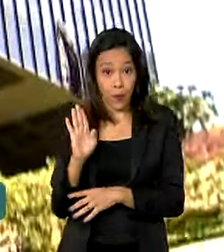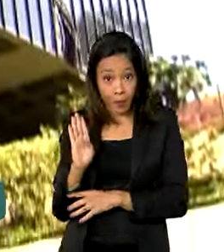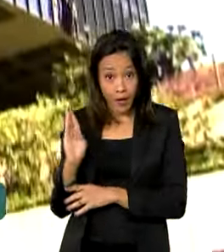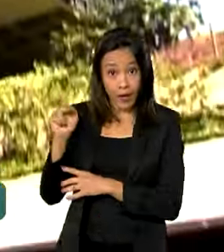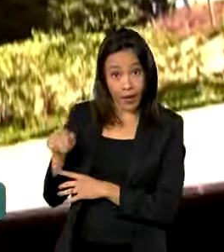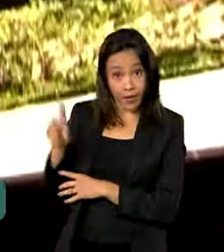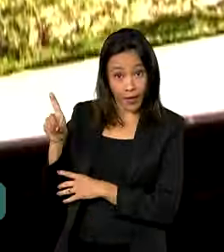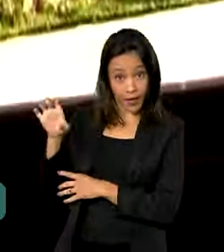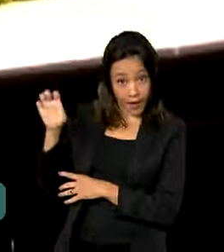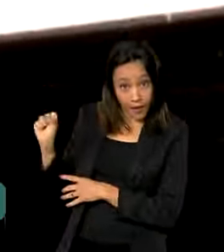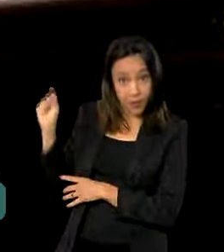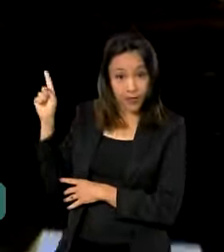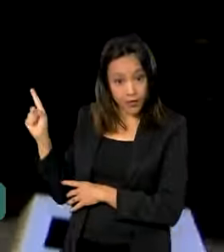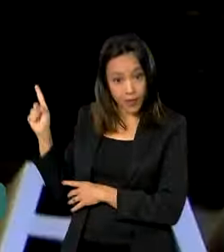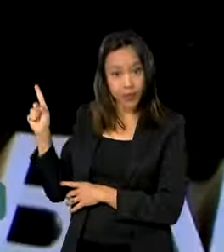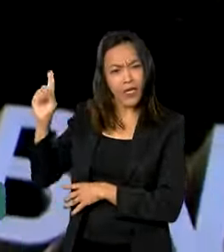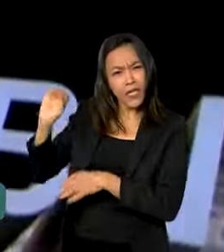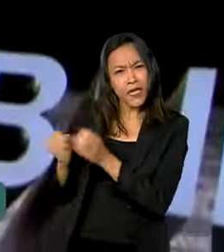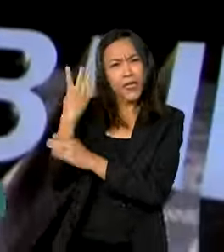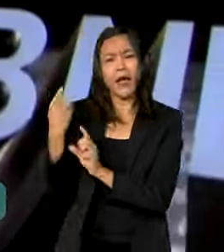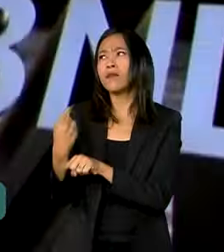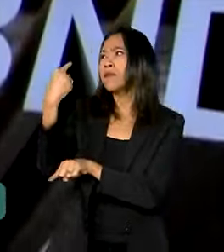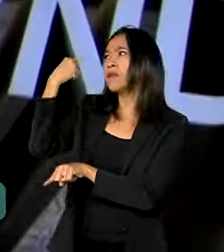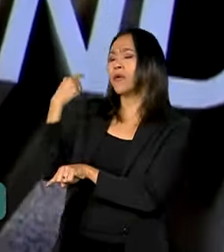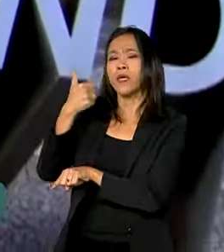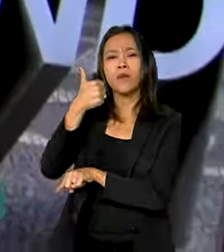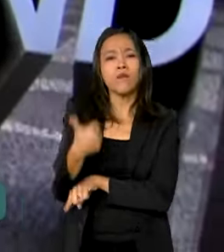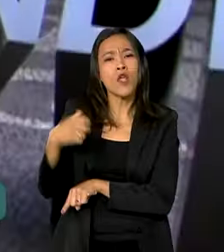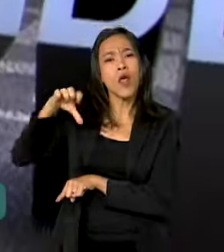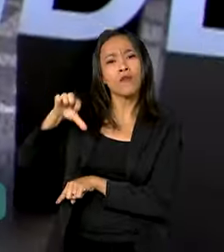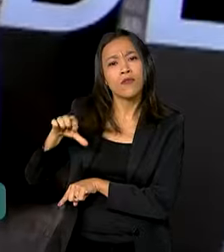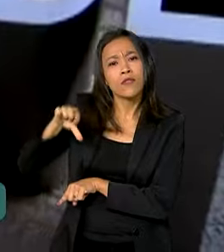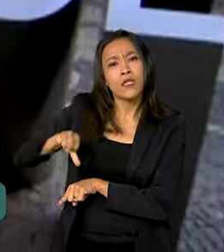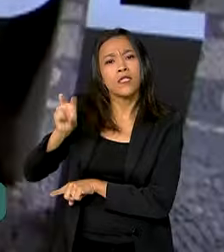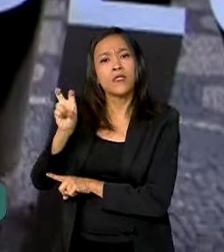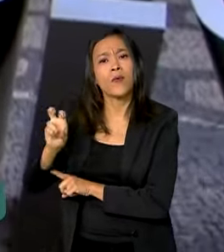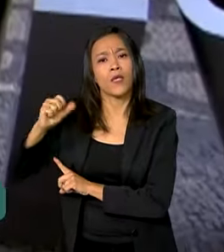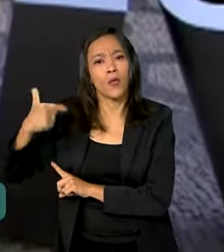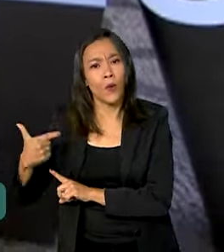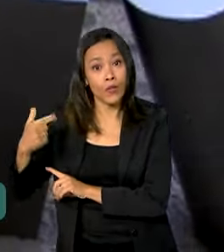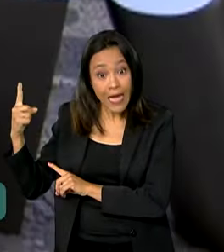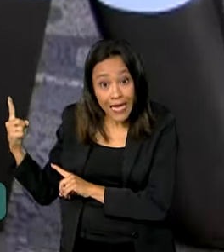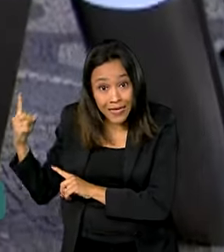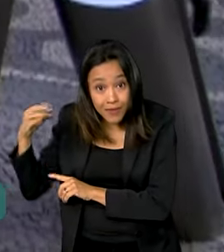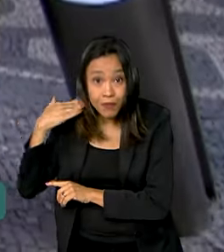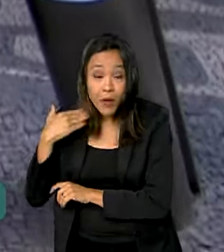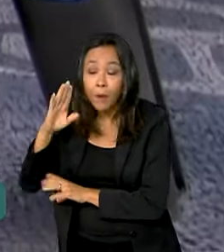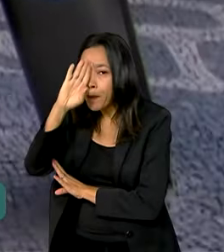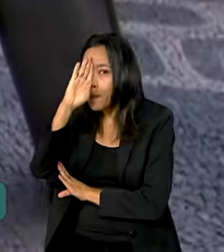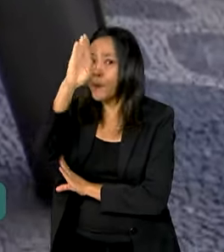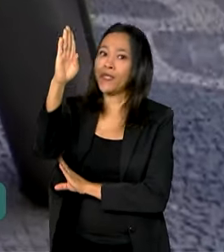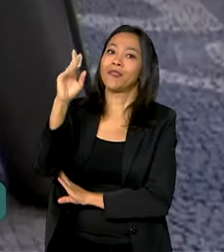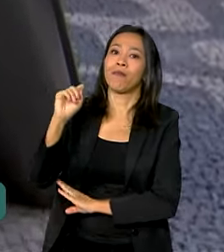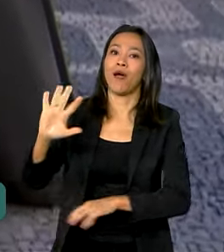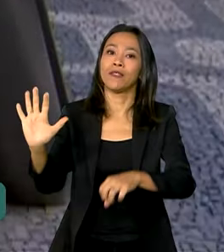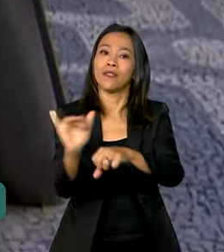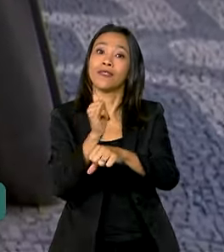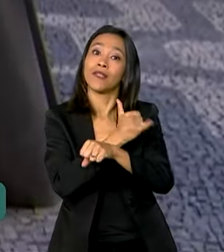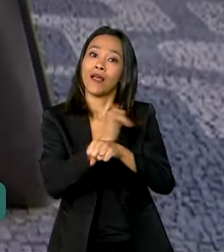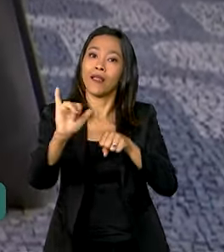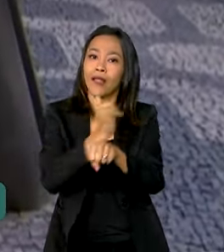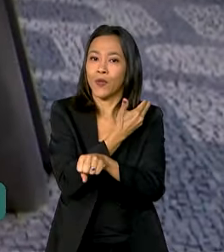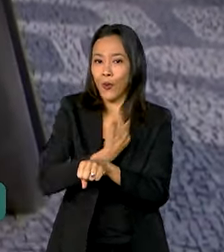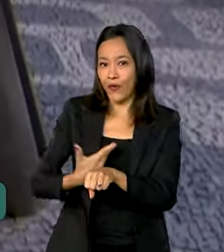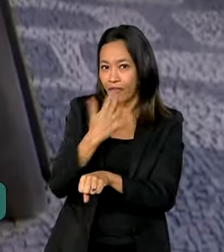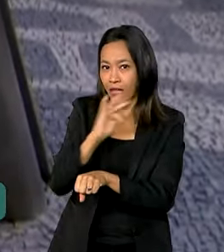o BNDES, criado em 1952, é o principal instrumento do governo federal